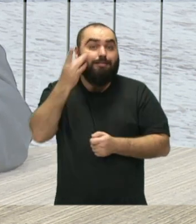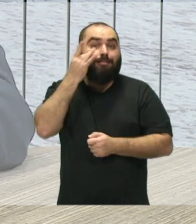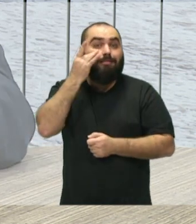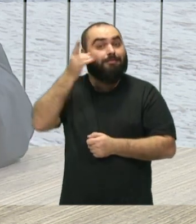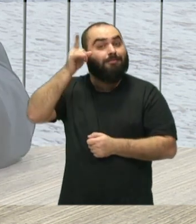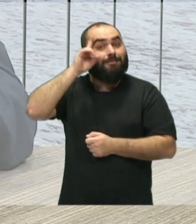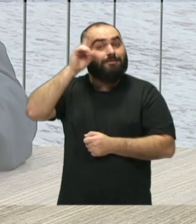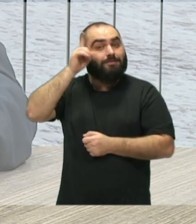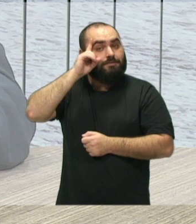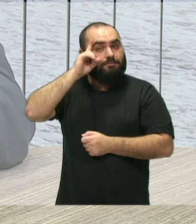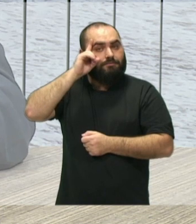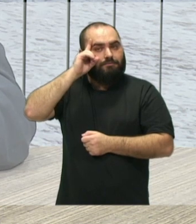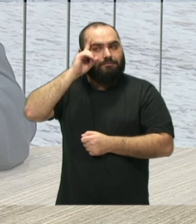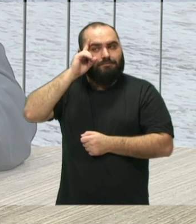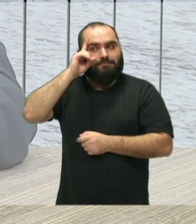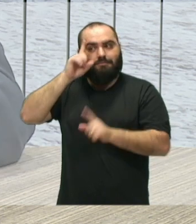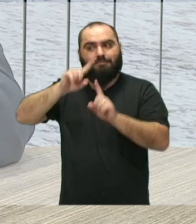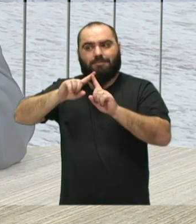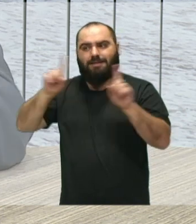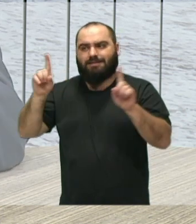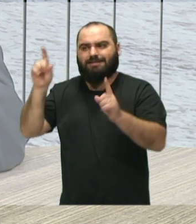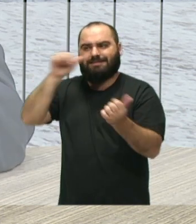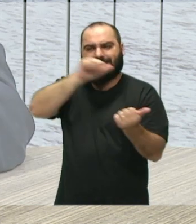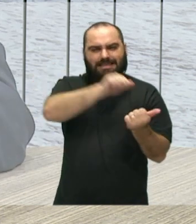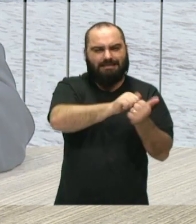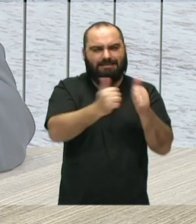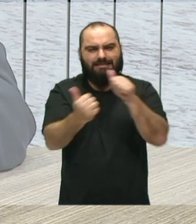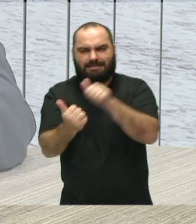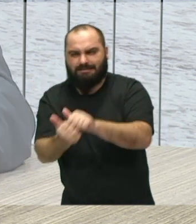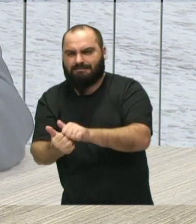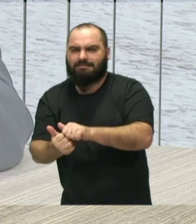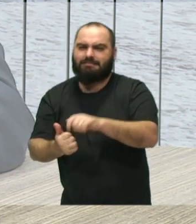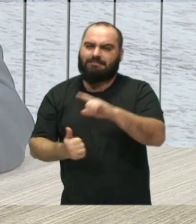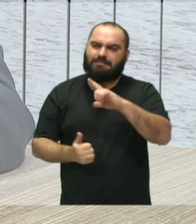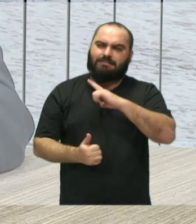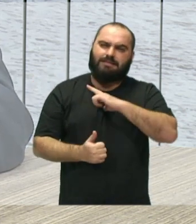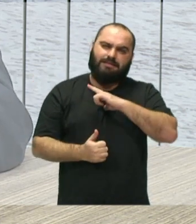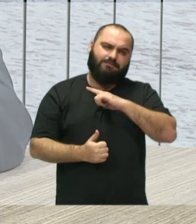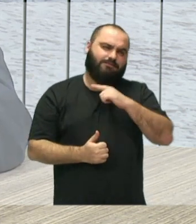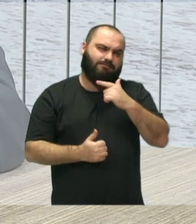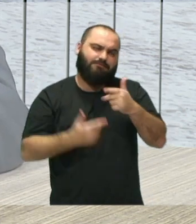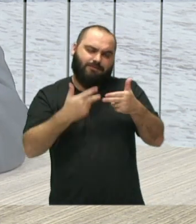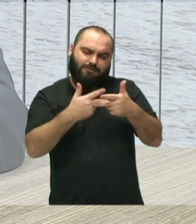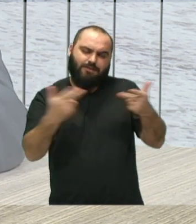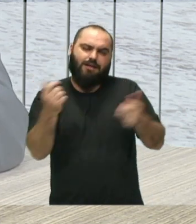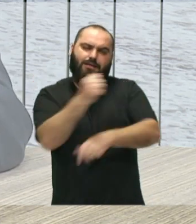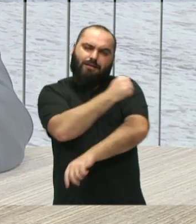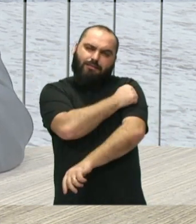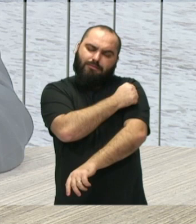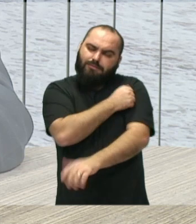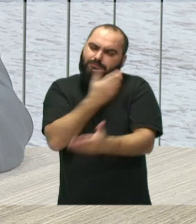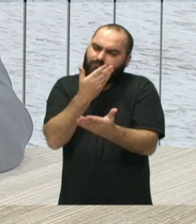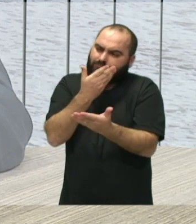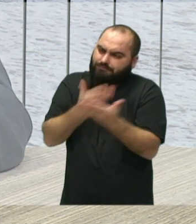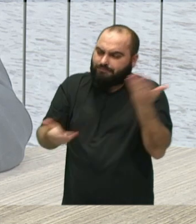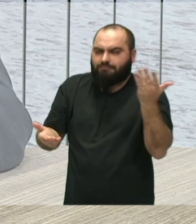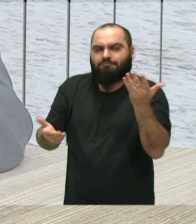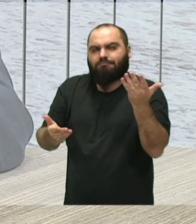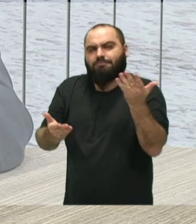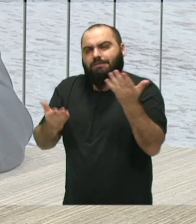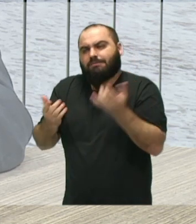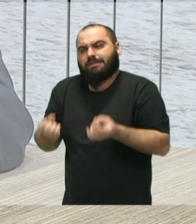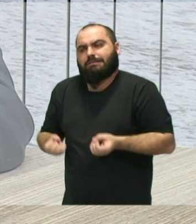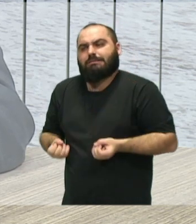então nessa adaptação as perdas elas foram, algumas foram inevitáveis, mas nós seguramos muito, assim, a questão